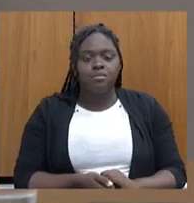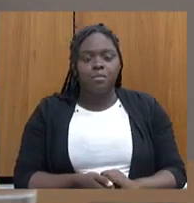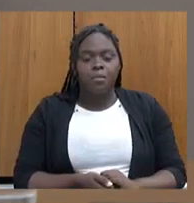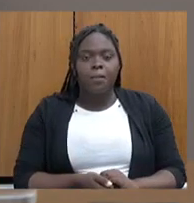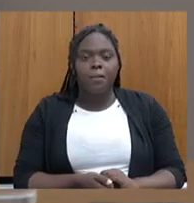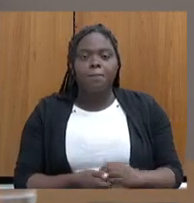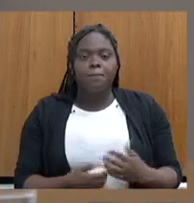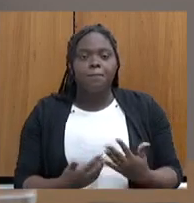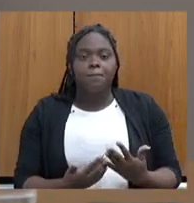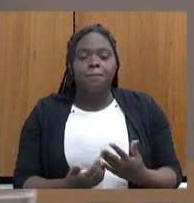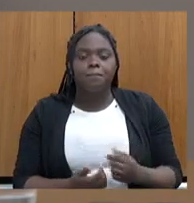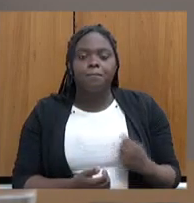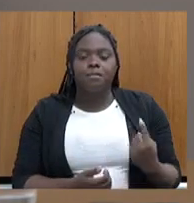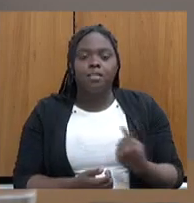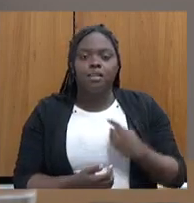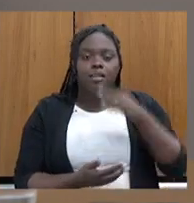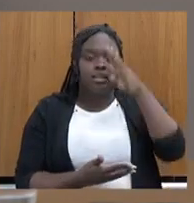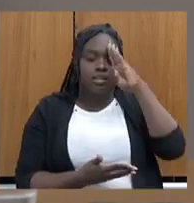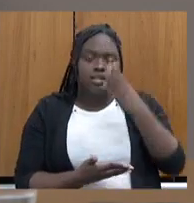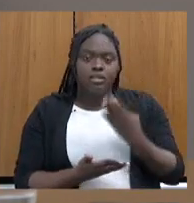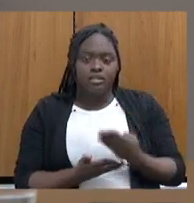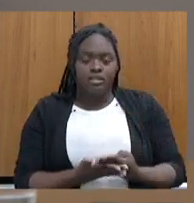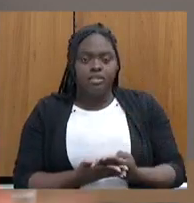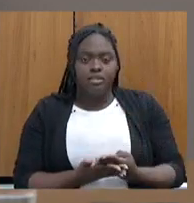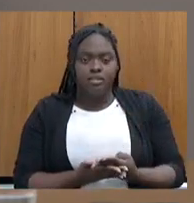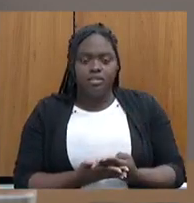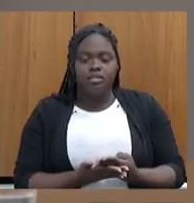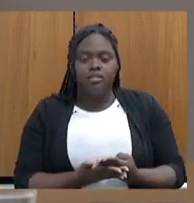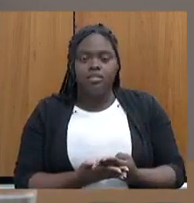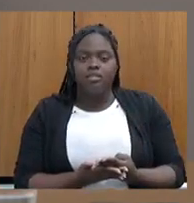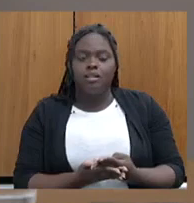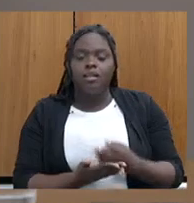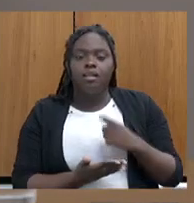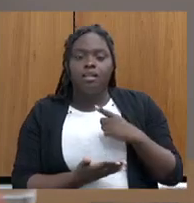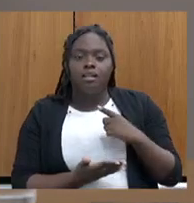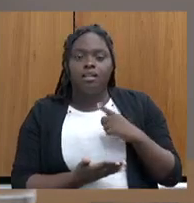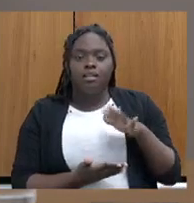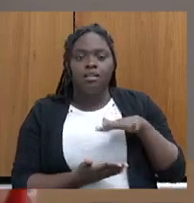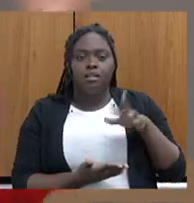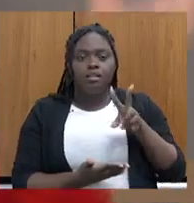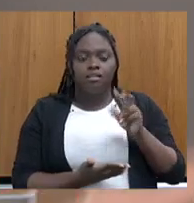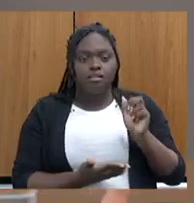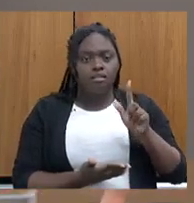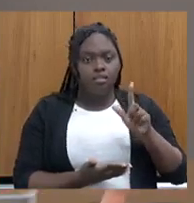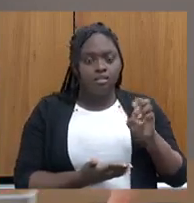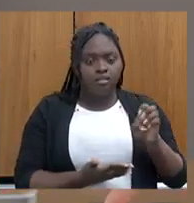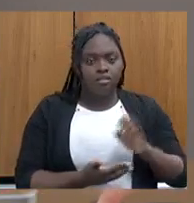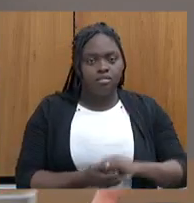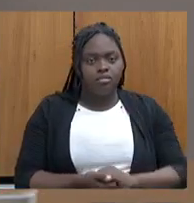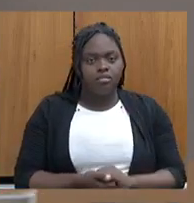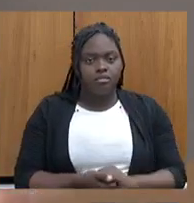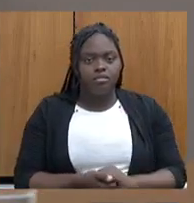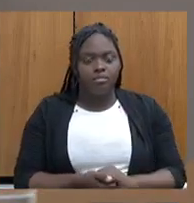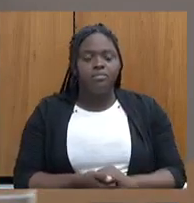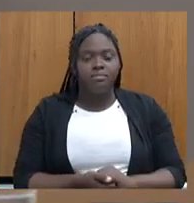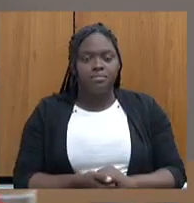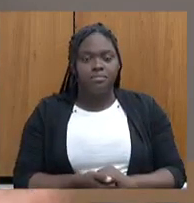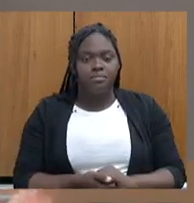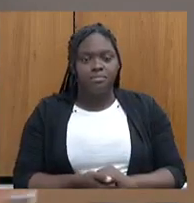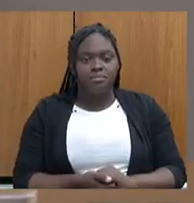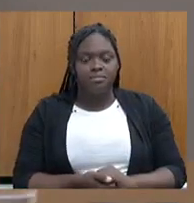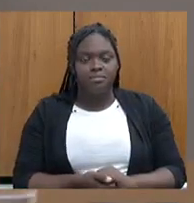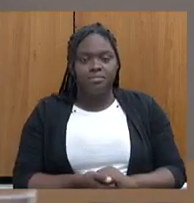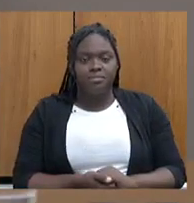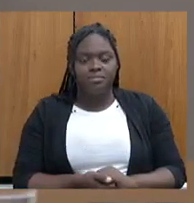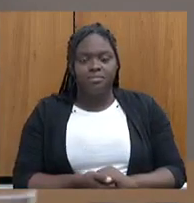está previsto 5 milhões de emendas parlamentares. Nós chamamos de emenda parlamentar, mas também é recurso da Vale. Mesmo 25 da Rede Cuidar, foram 5